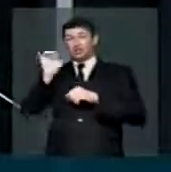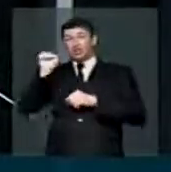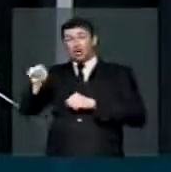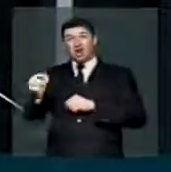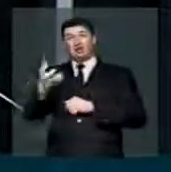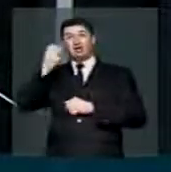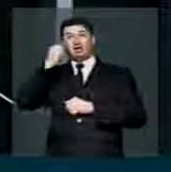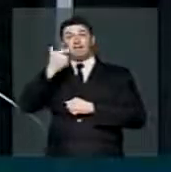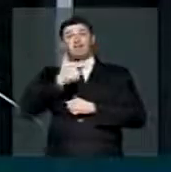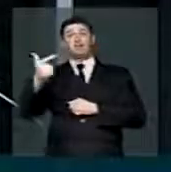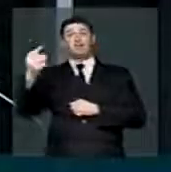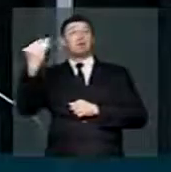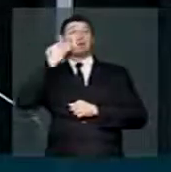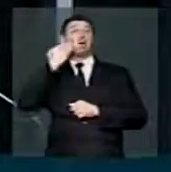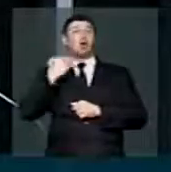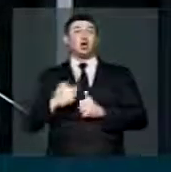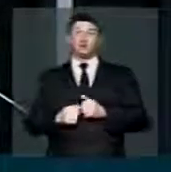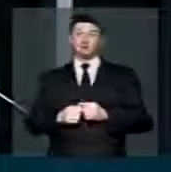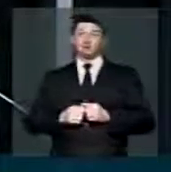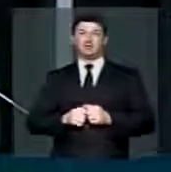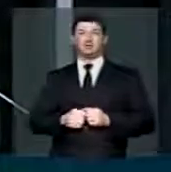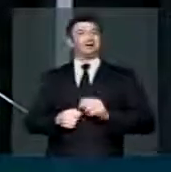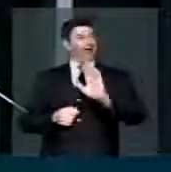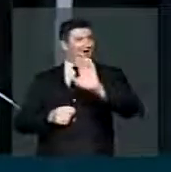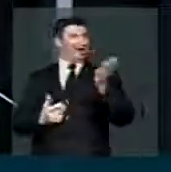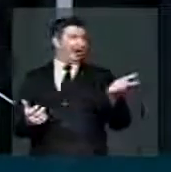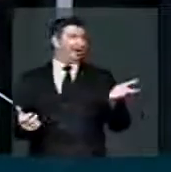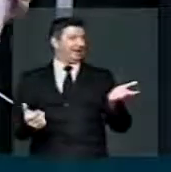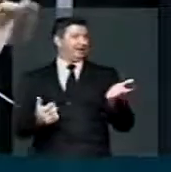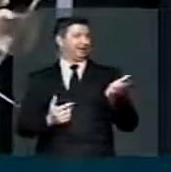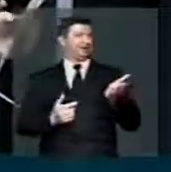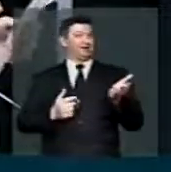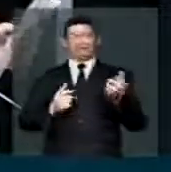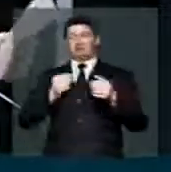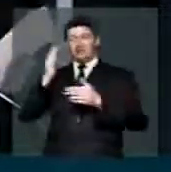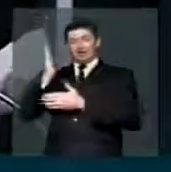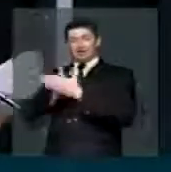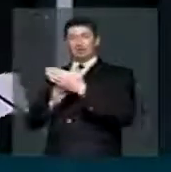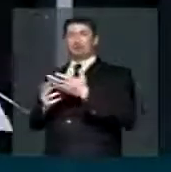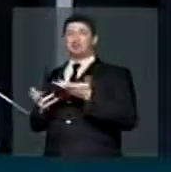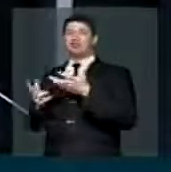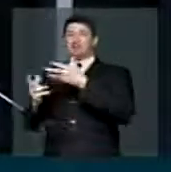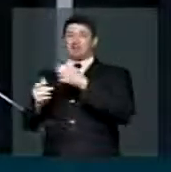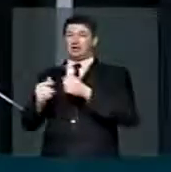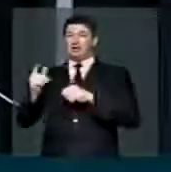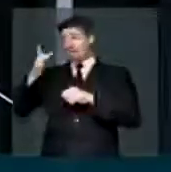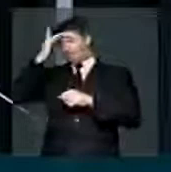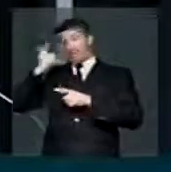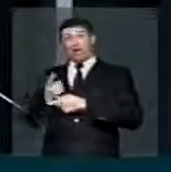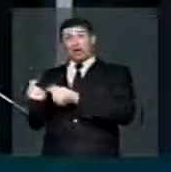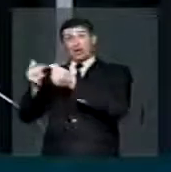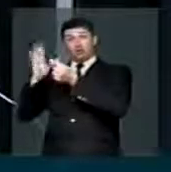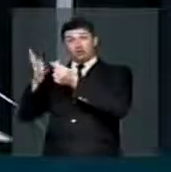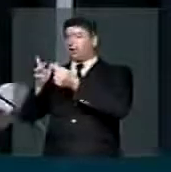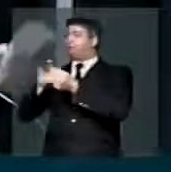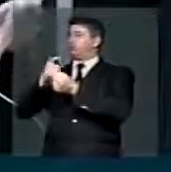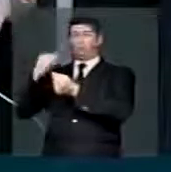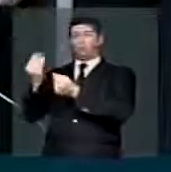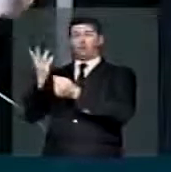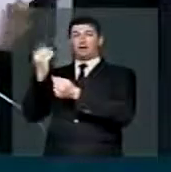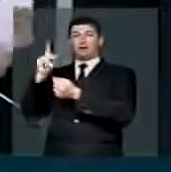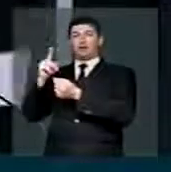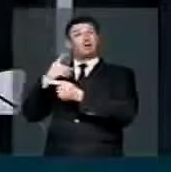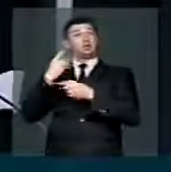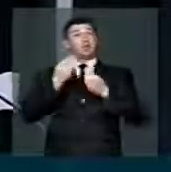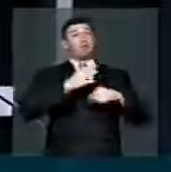recebe 22 bilhões. Então tem que se dar mais aos pobres e menos aos bilionários. Então nós temos que